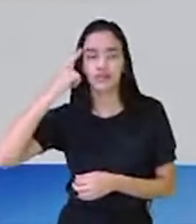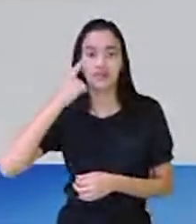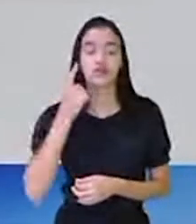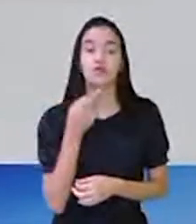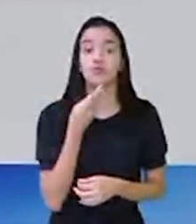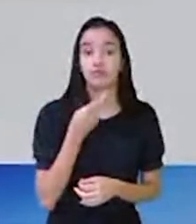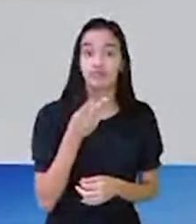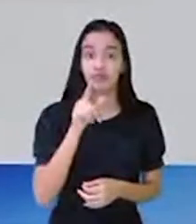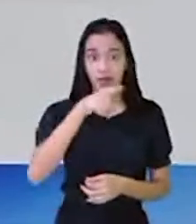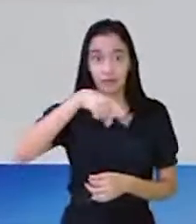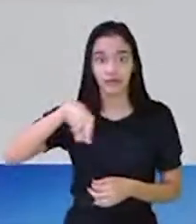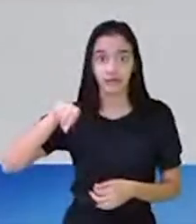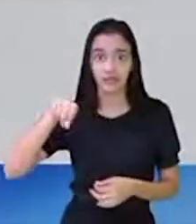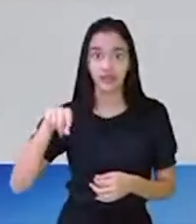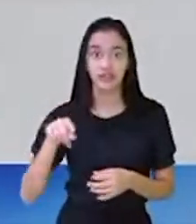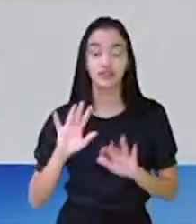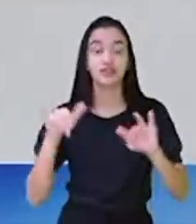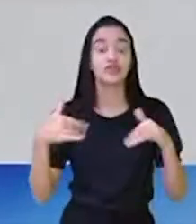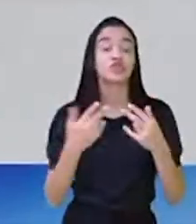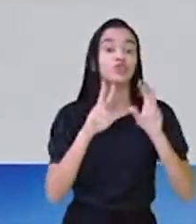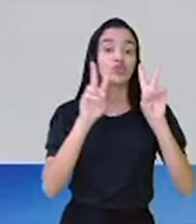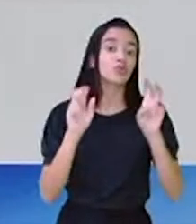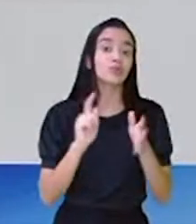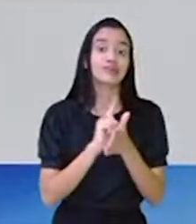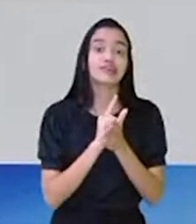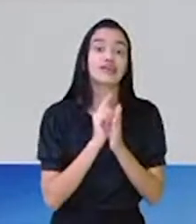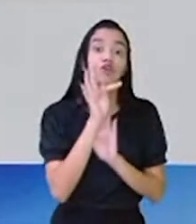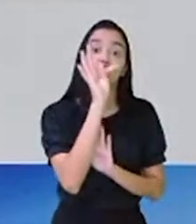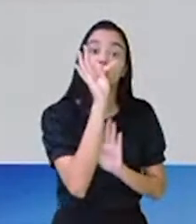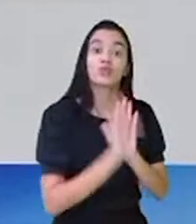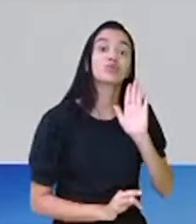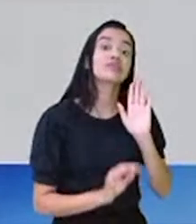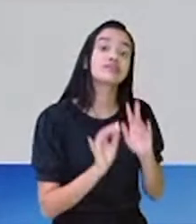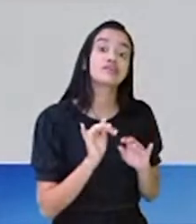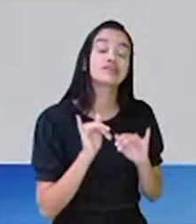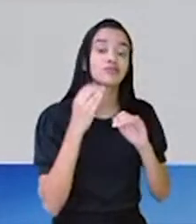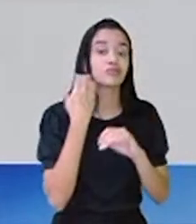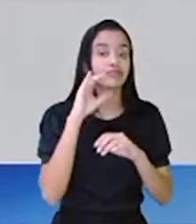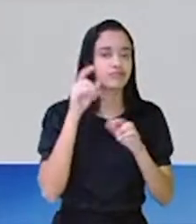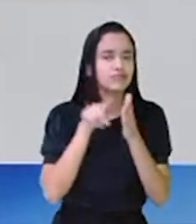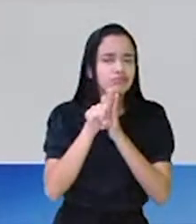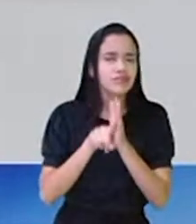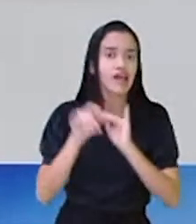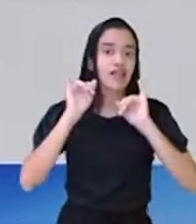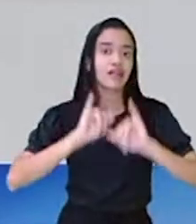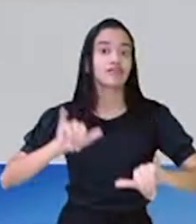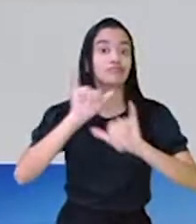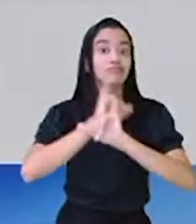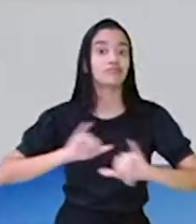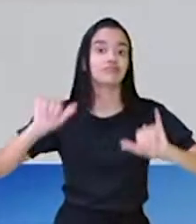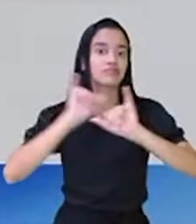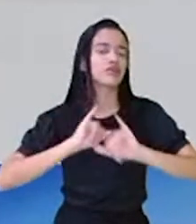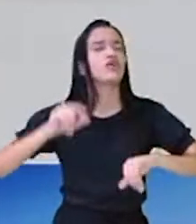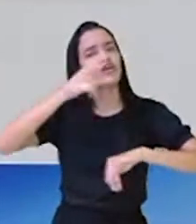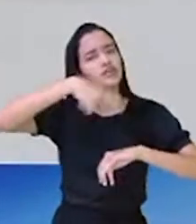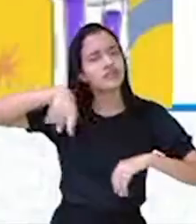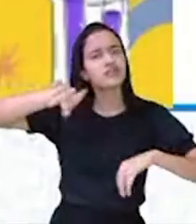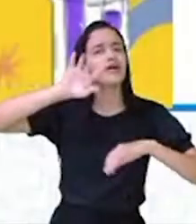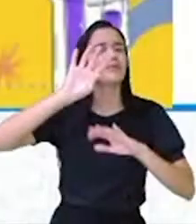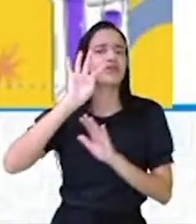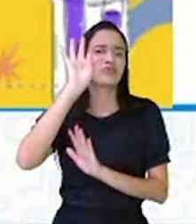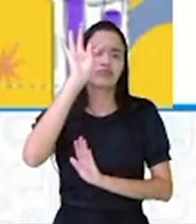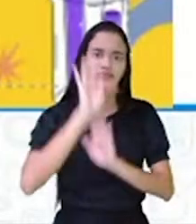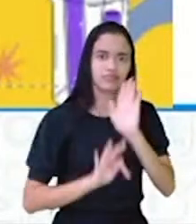para vocês um pouquinho sobre textos de divulgação científica. Vocês sabem o que são textos de